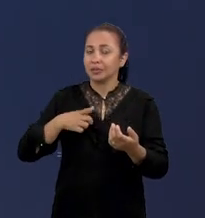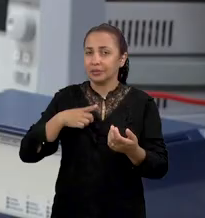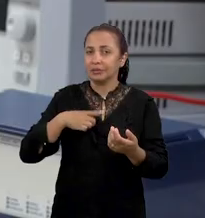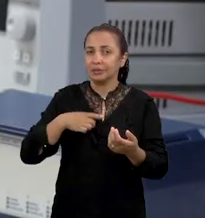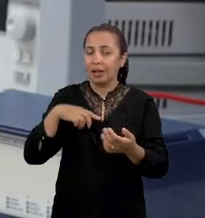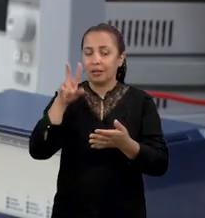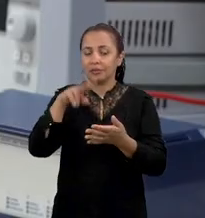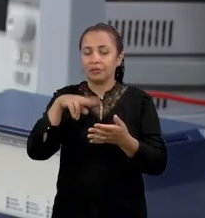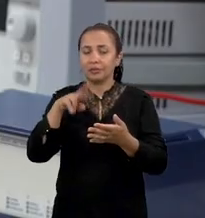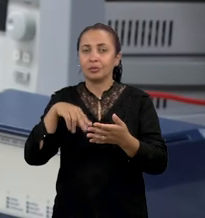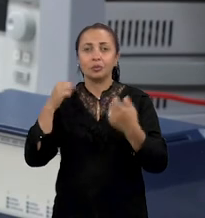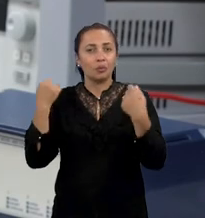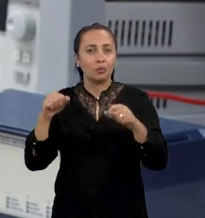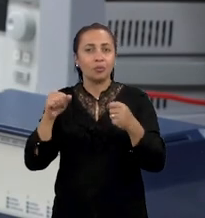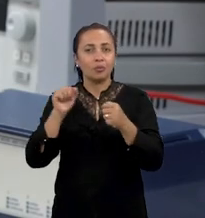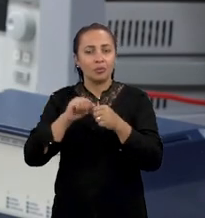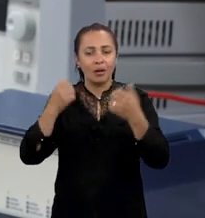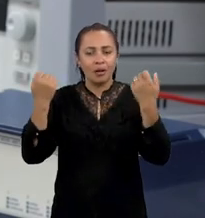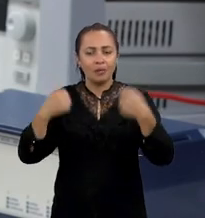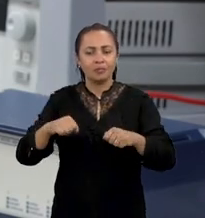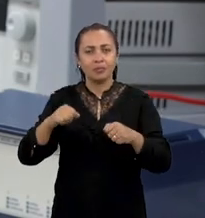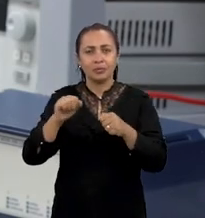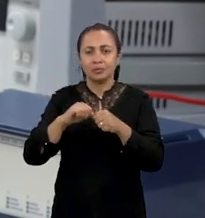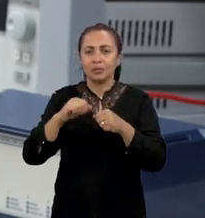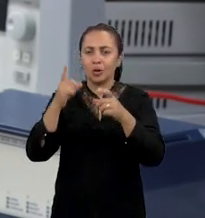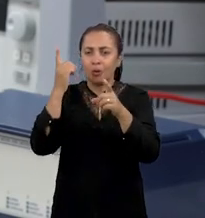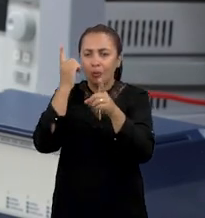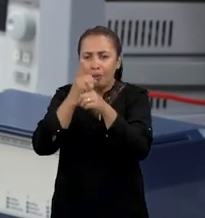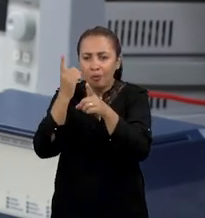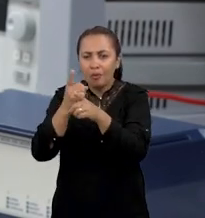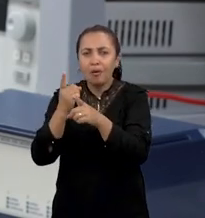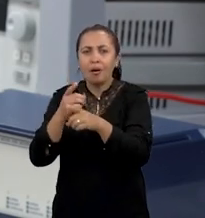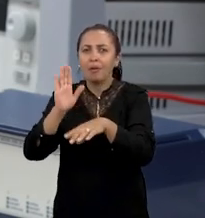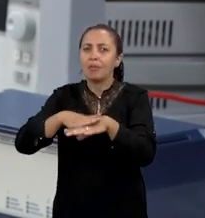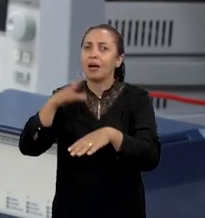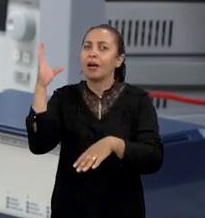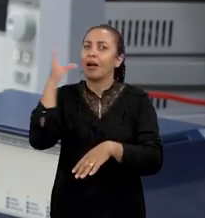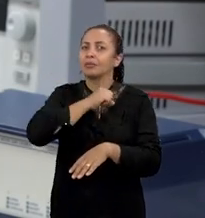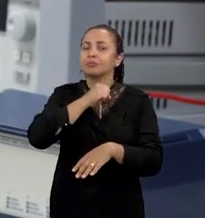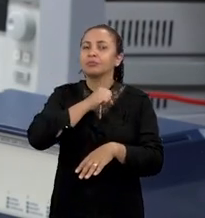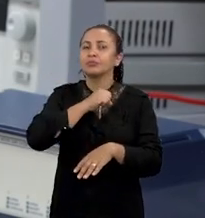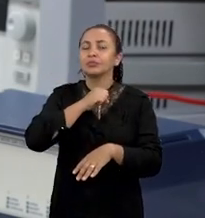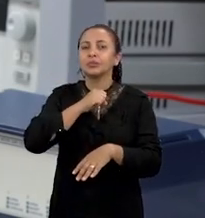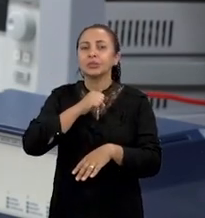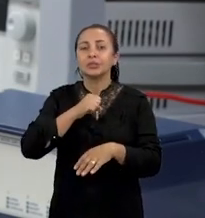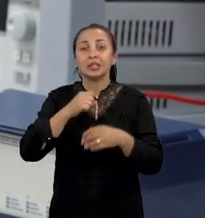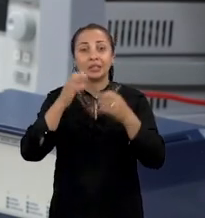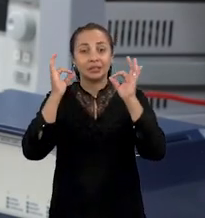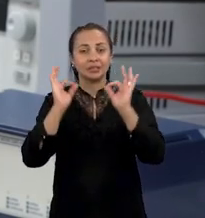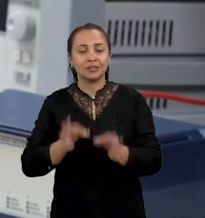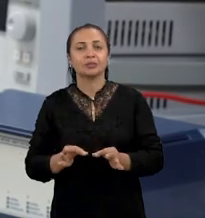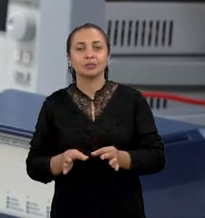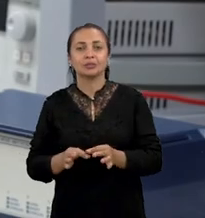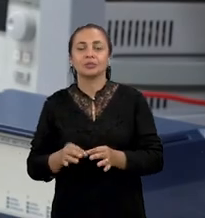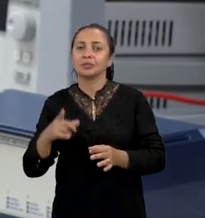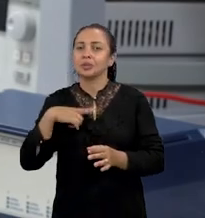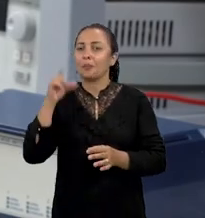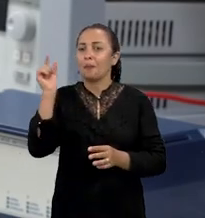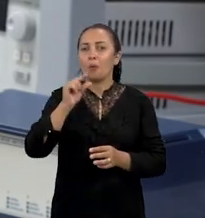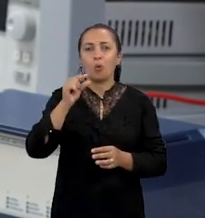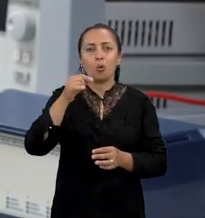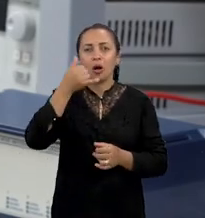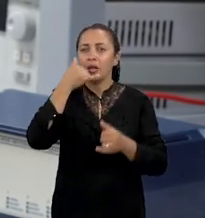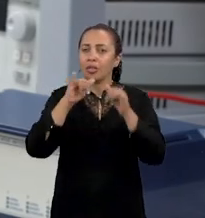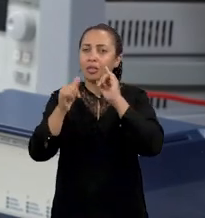literatura, capaz de realizar a detecção de uma forma mais rápida e precisa, além de consumir pouca